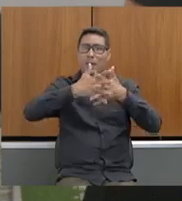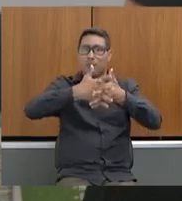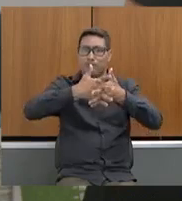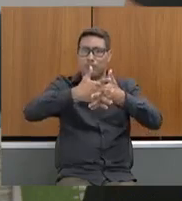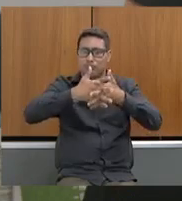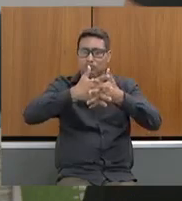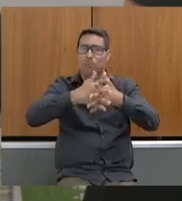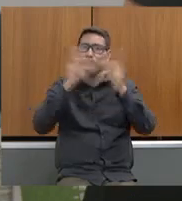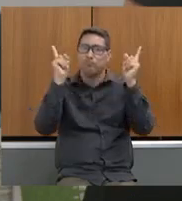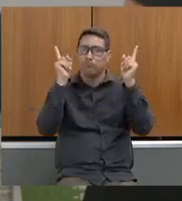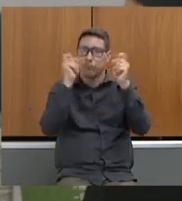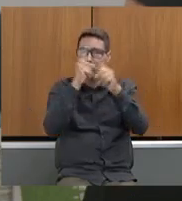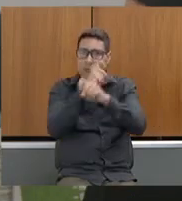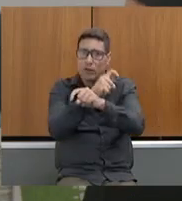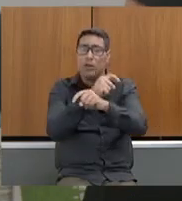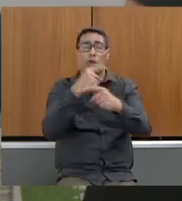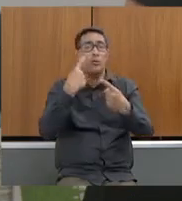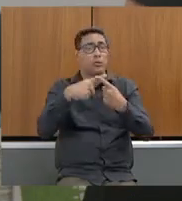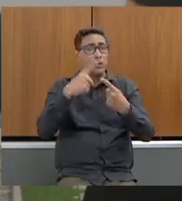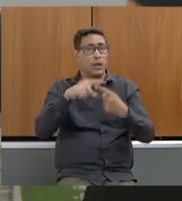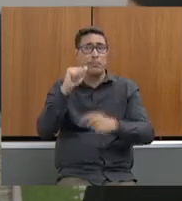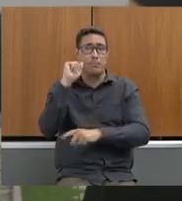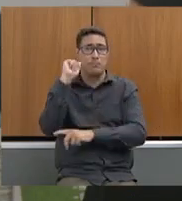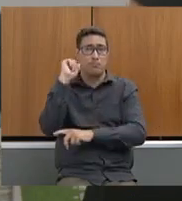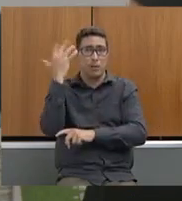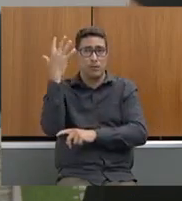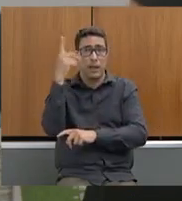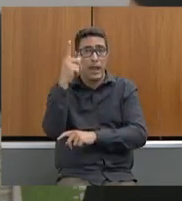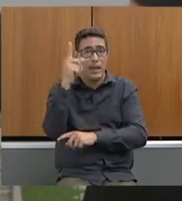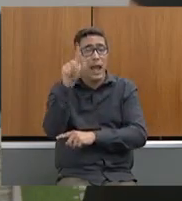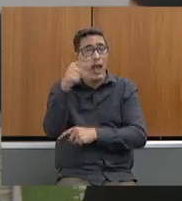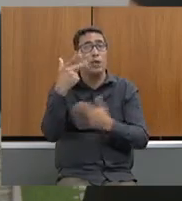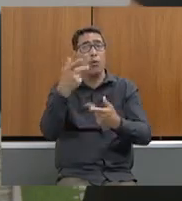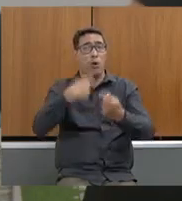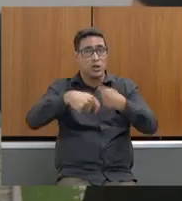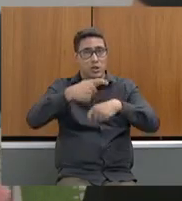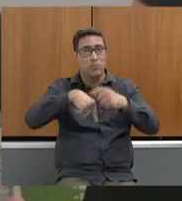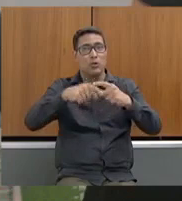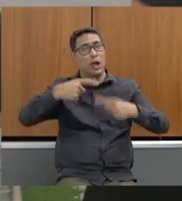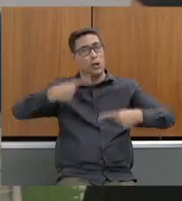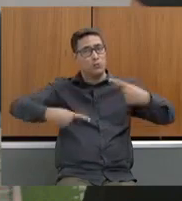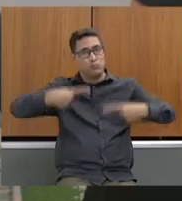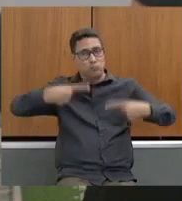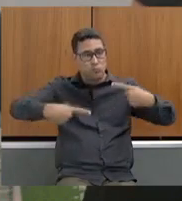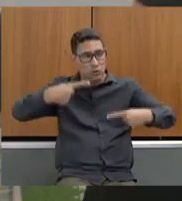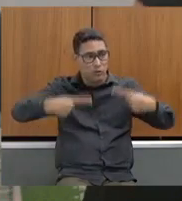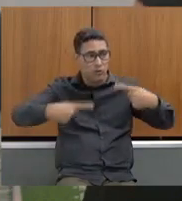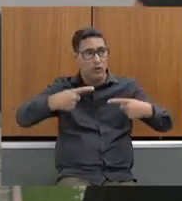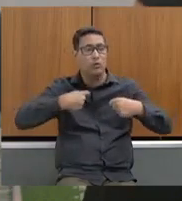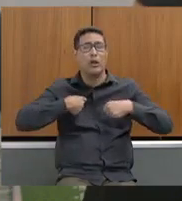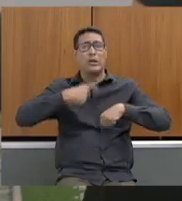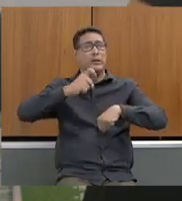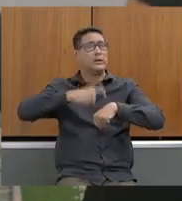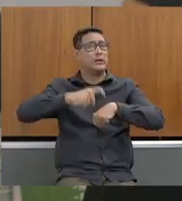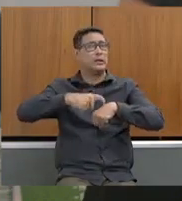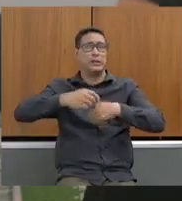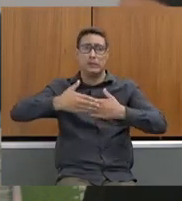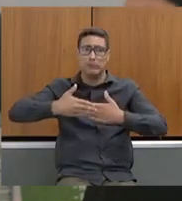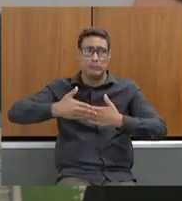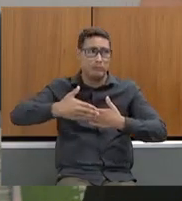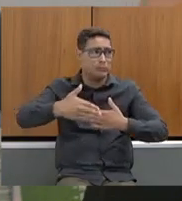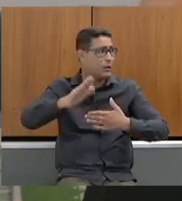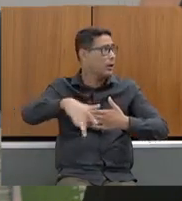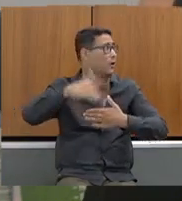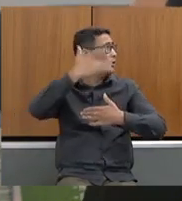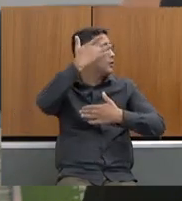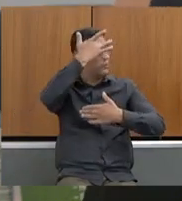porque administrar o meio ambiente é administrar conflito. É o tempo inteiro. São pessoas, são